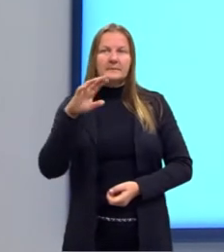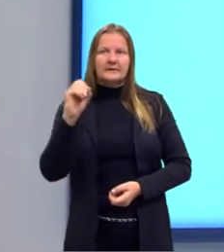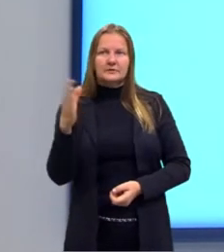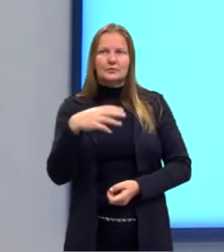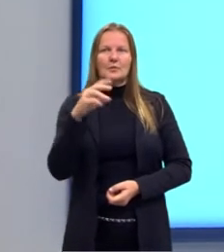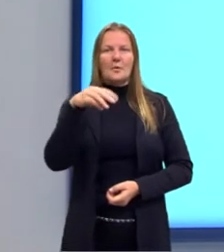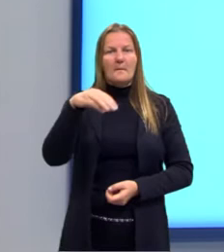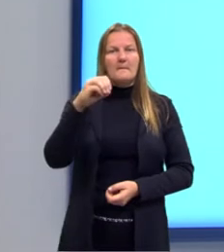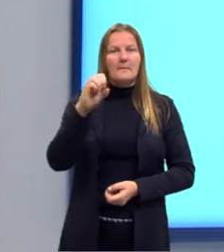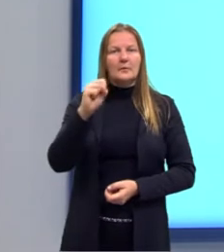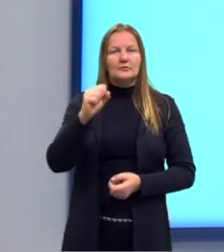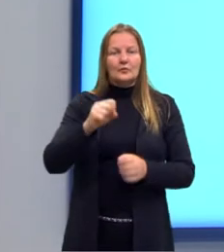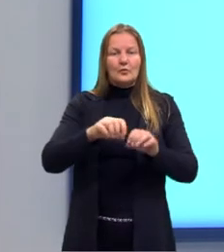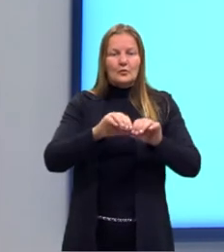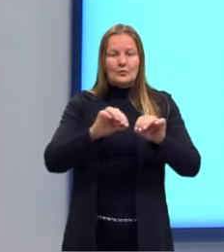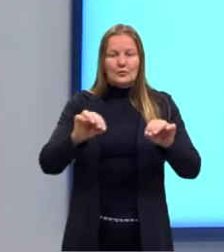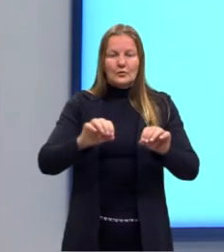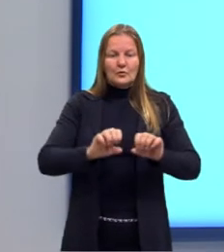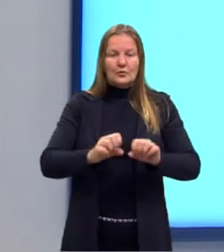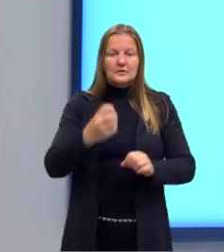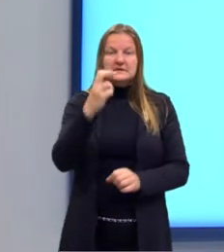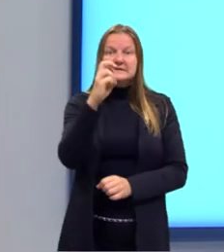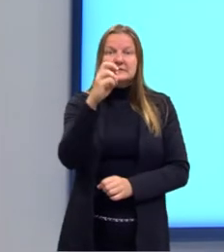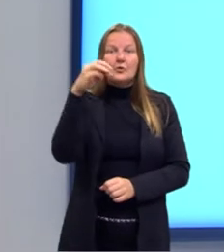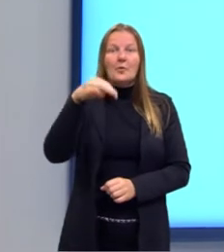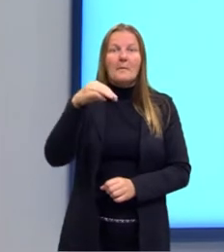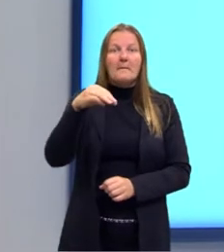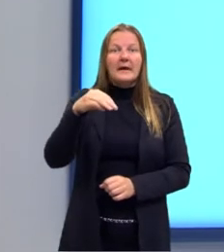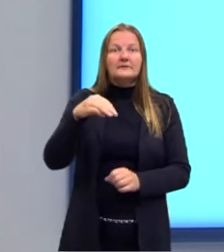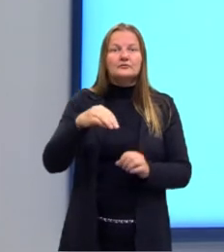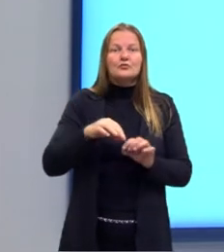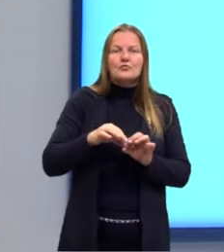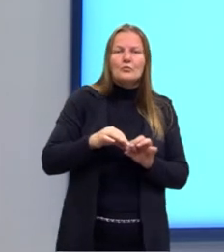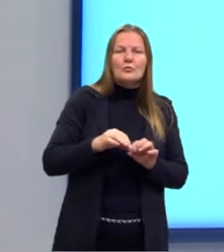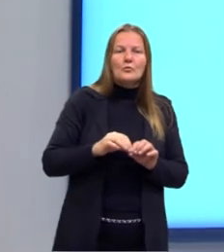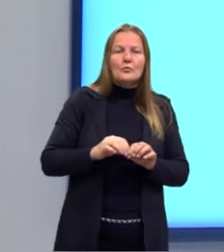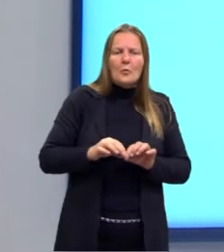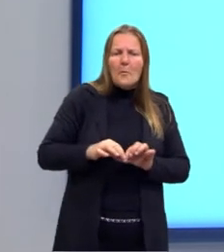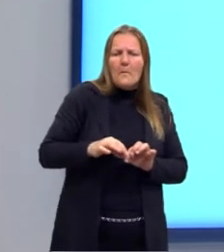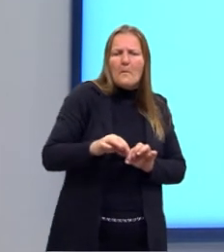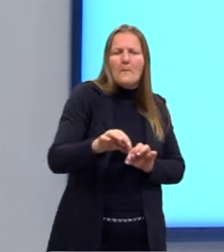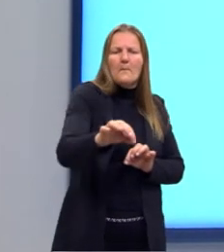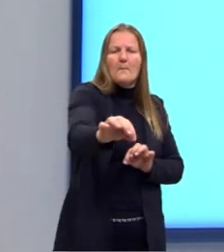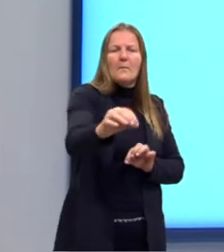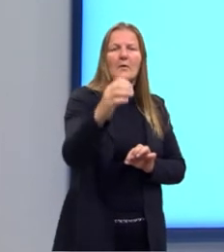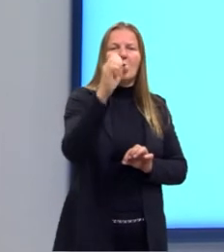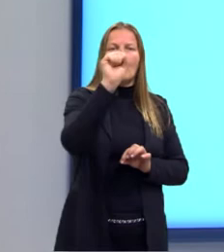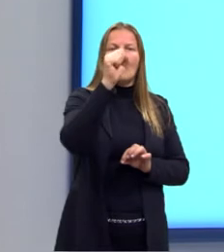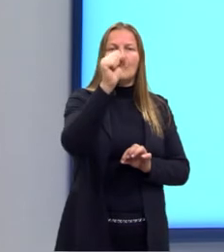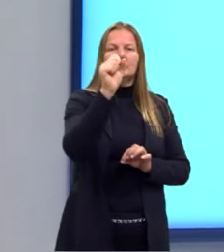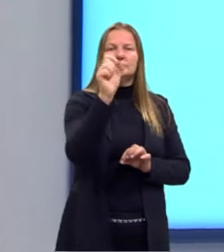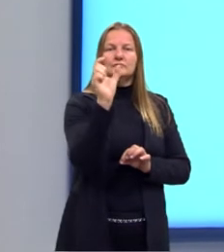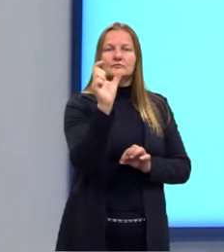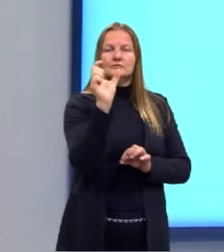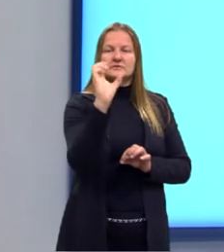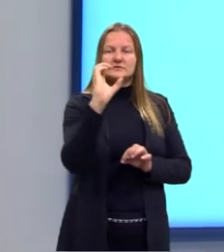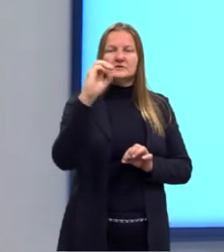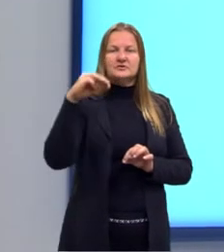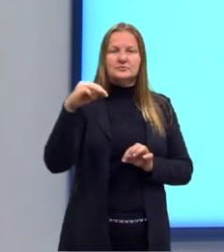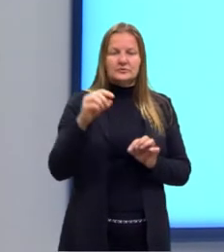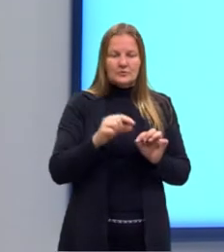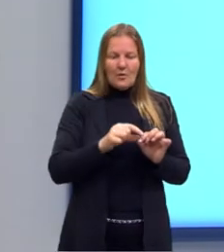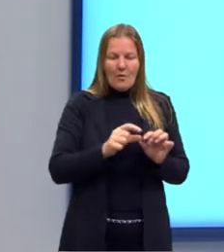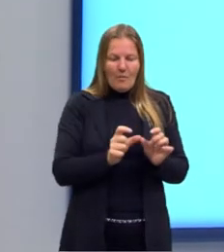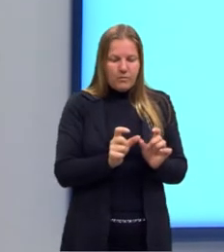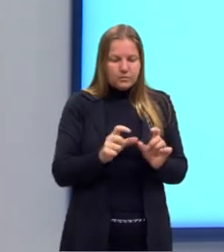consiste em uma tira de cinco metros e meio de comprimento por oito centímetros de largura. Então, uma tira bem